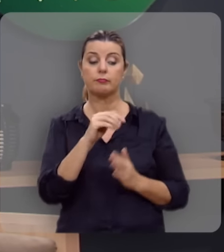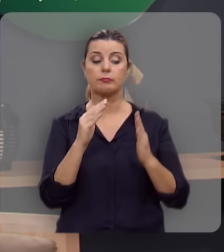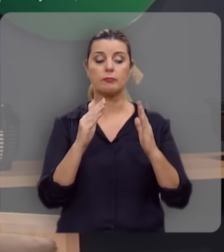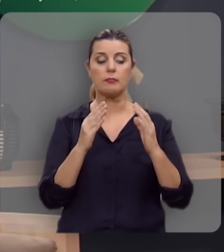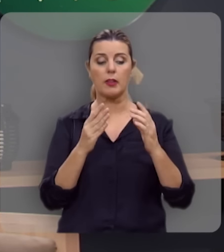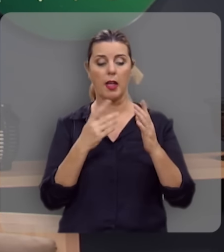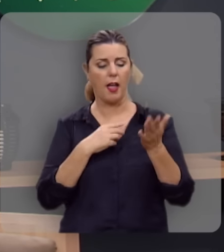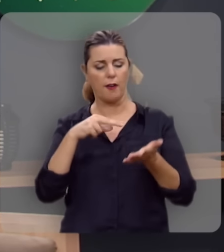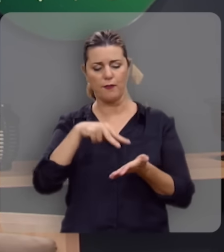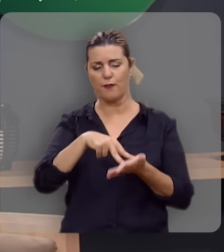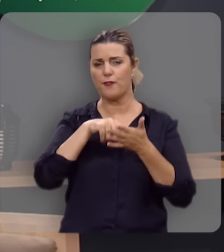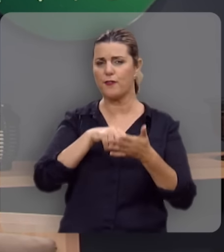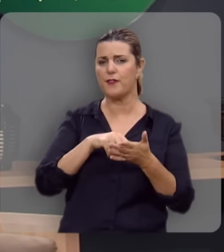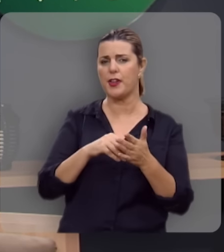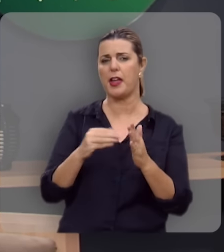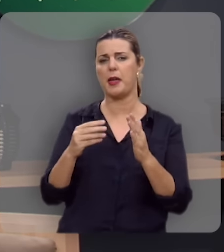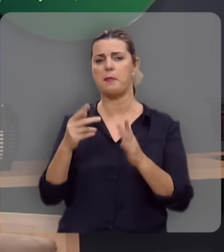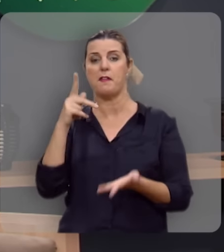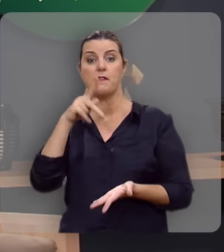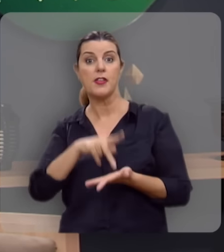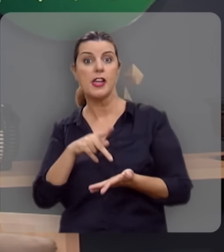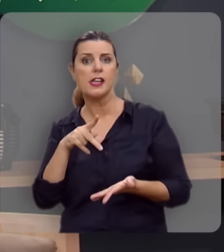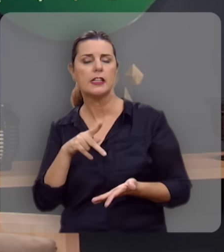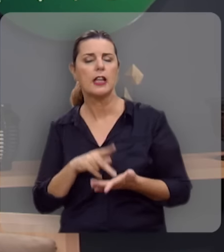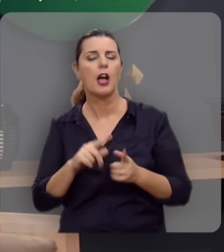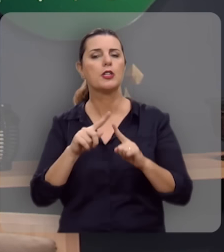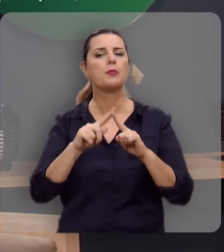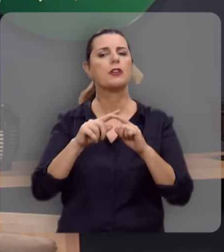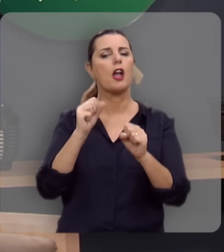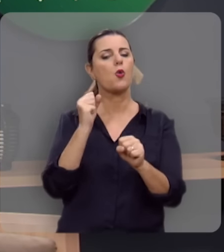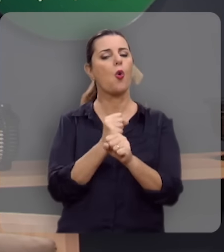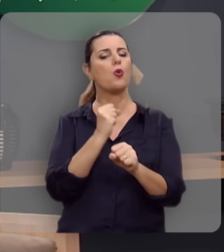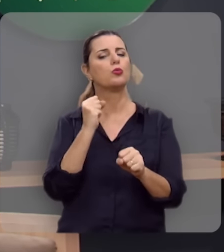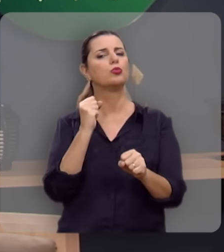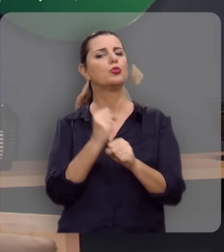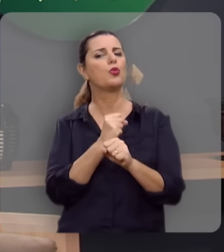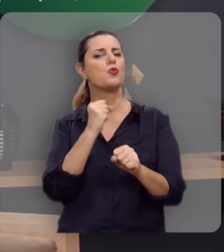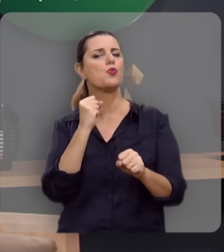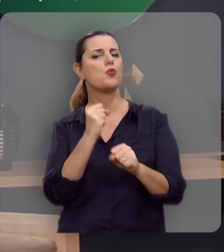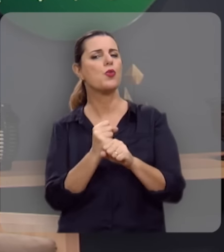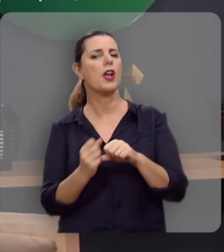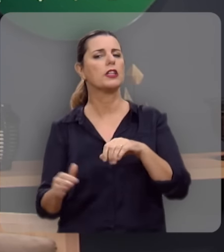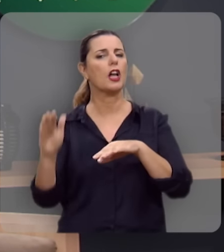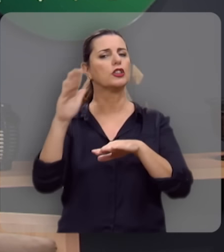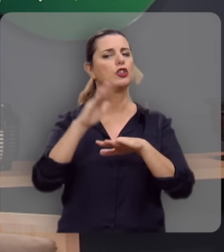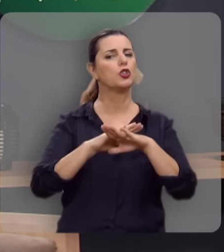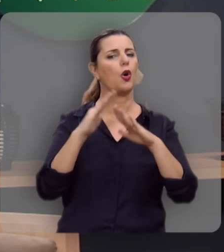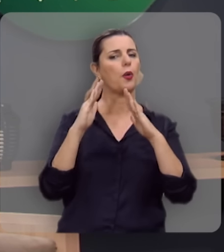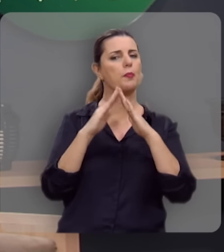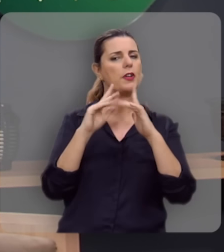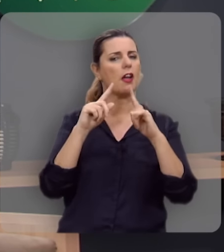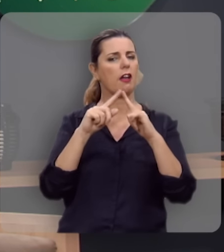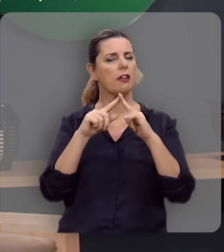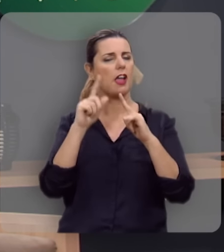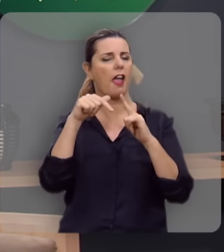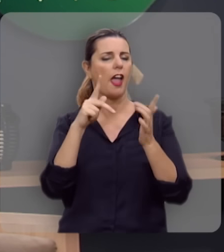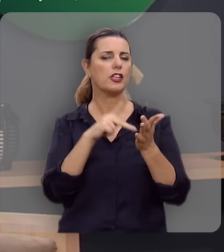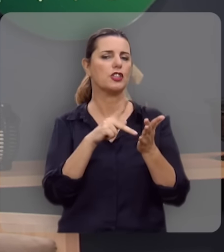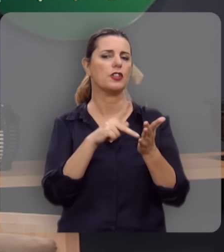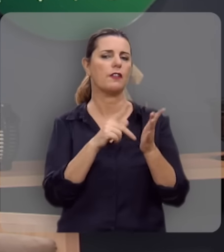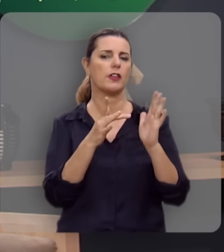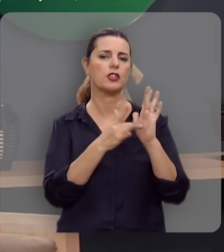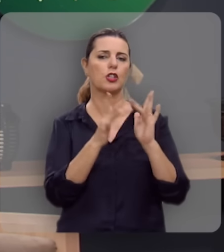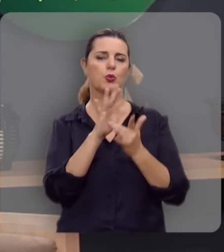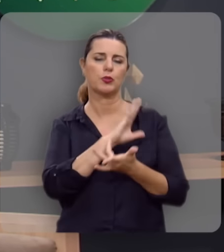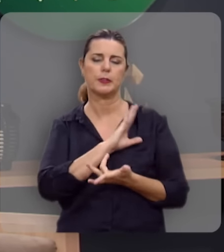Ela é a coluna e baluarte da verdade porque ela está construída, edificada sobre a verdade que é